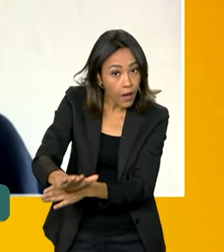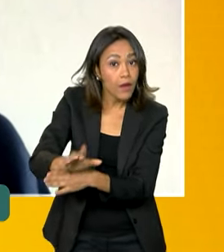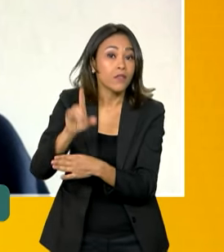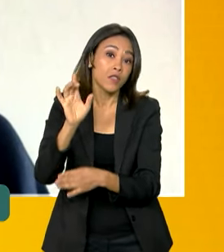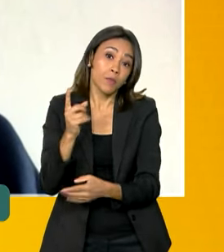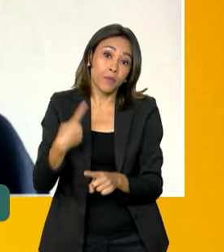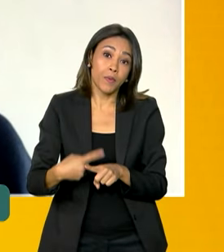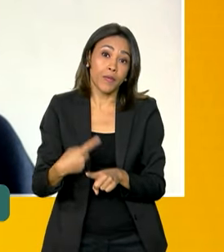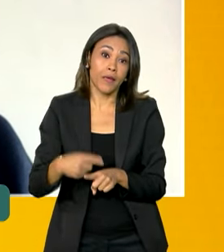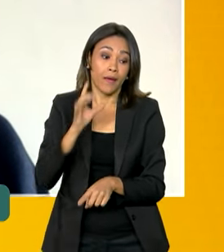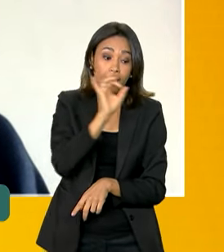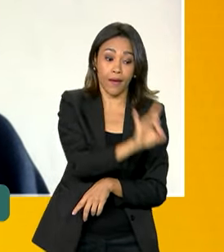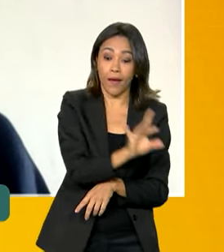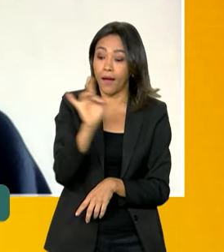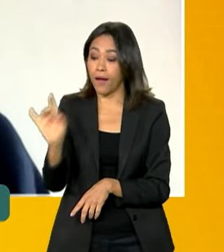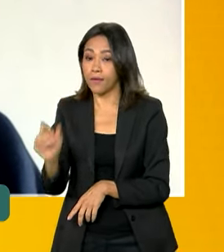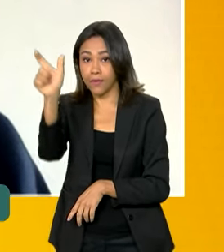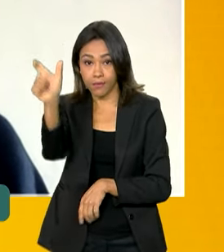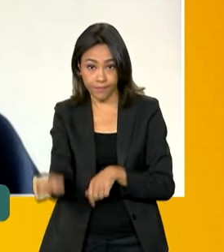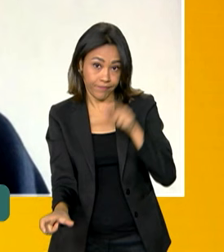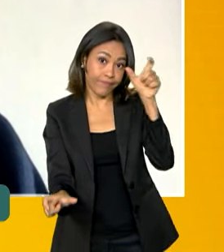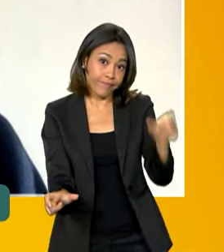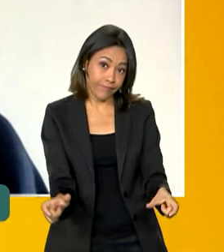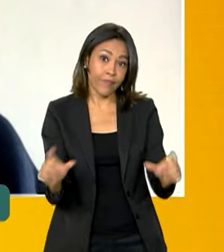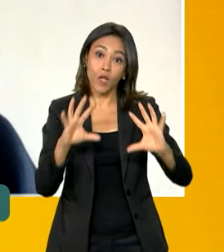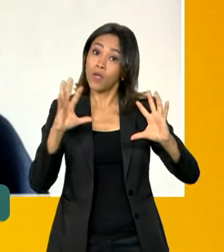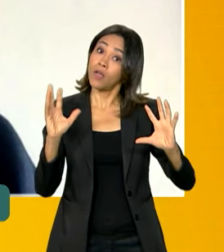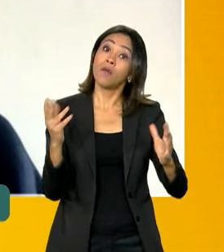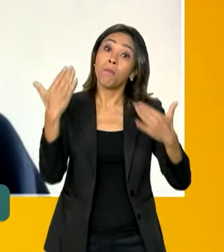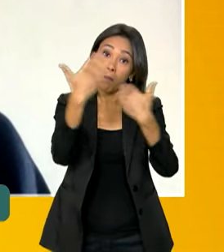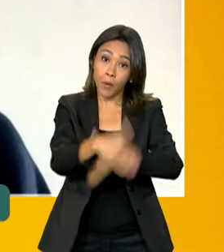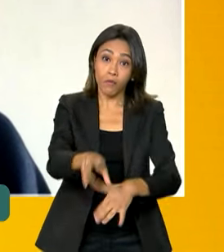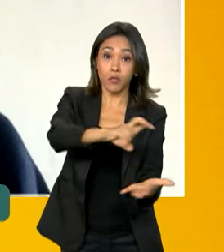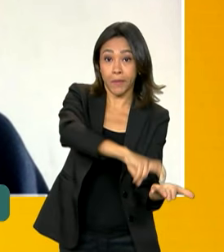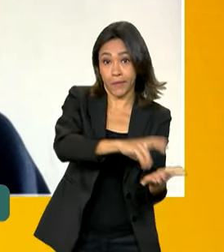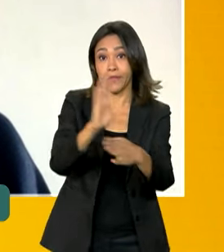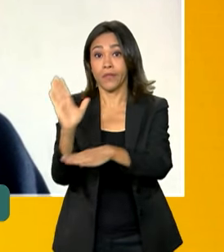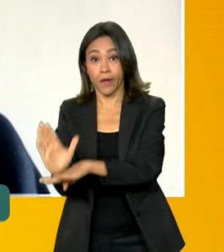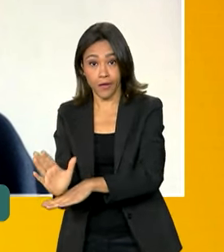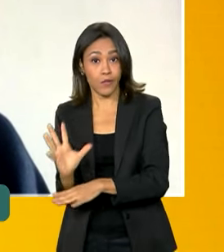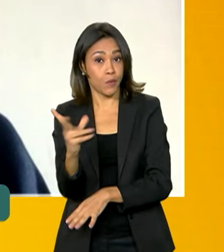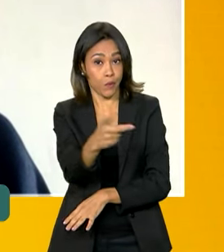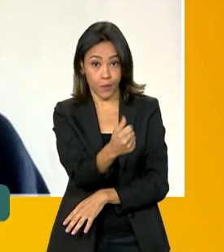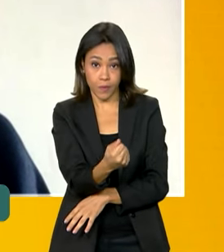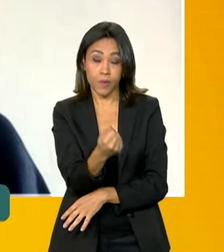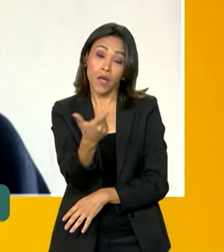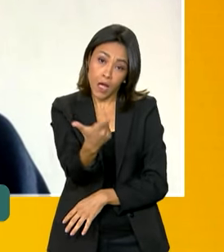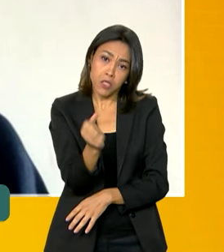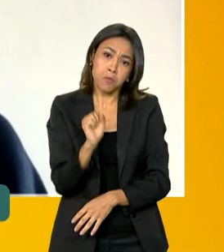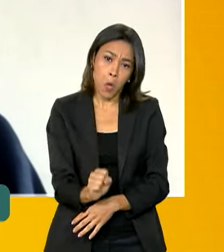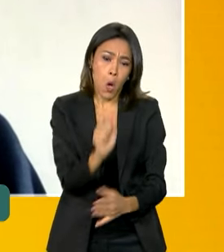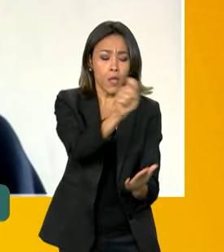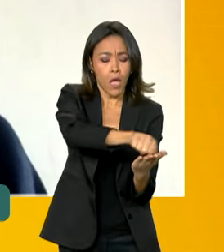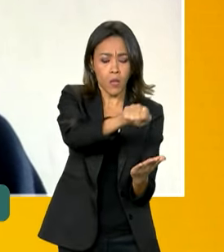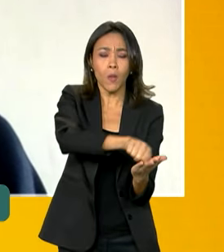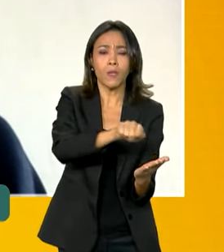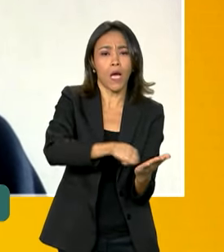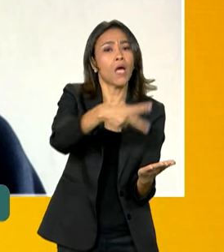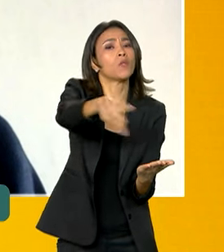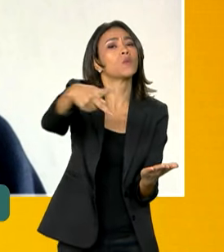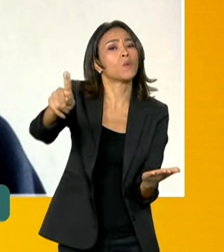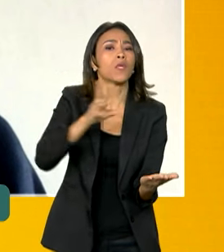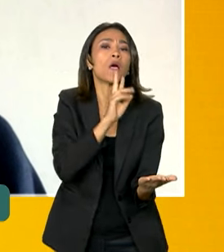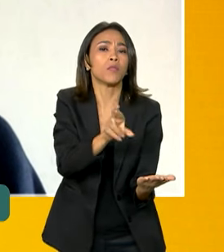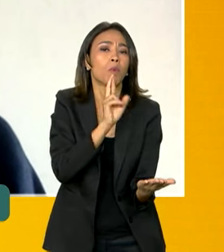que cada candidato faz a prova, todos fazem a prova de manhã e de tarde, e aí eles podem anotar as suas respostas